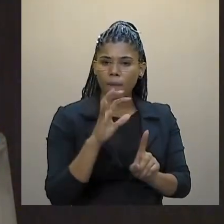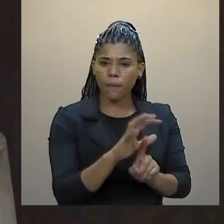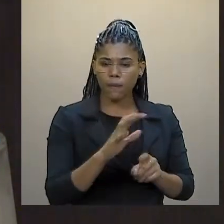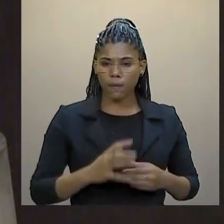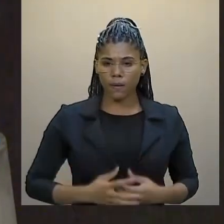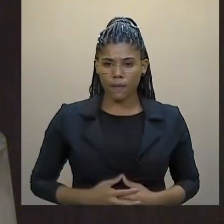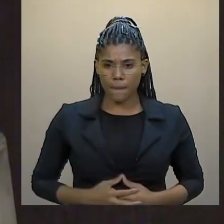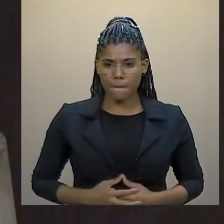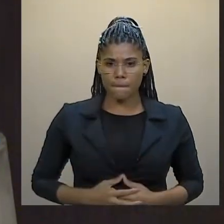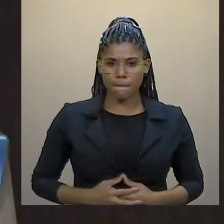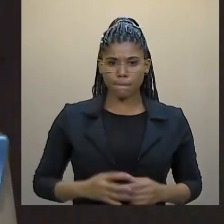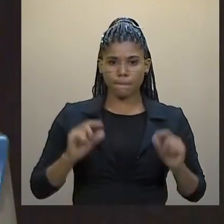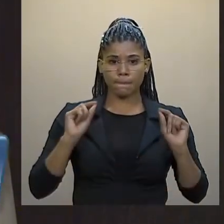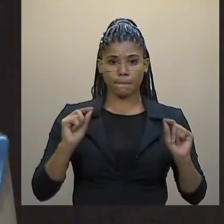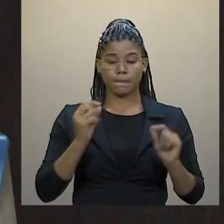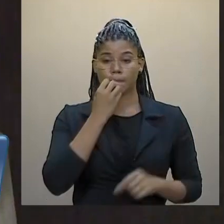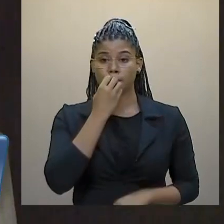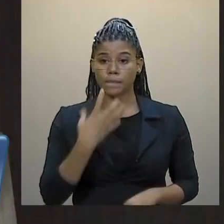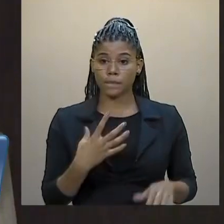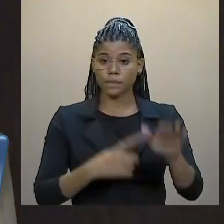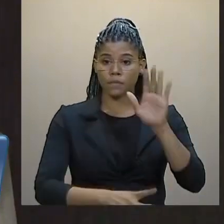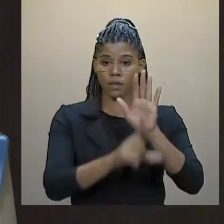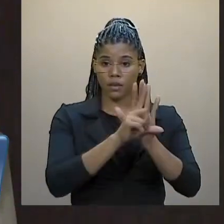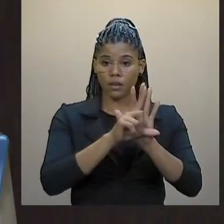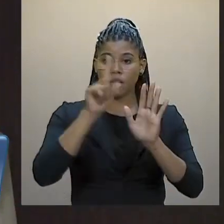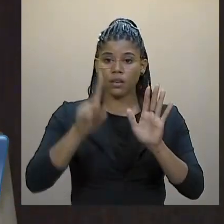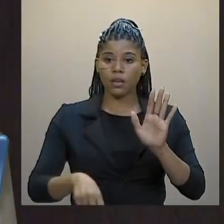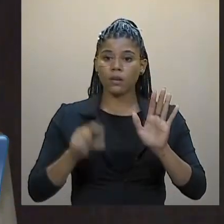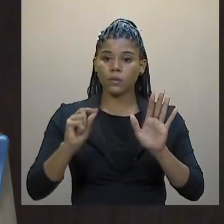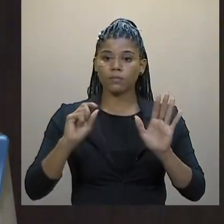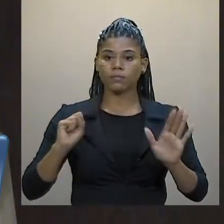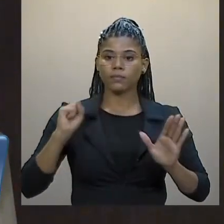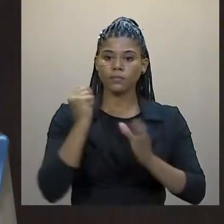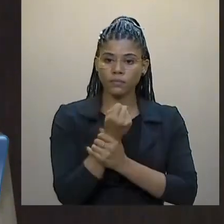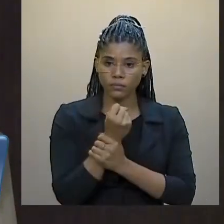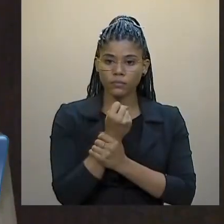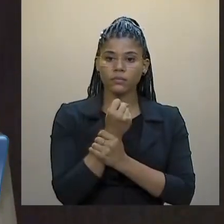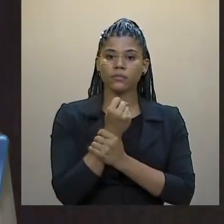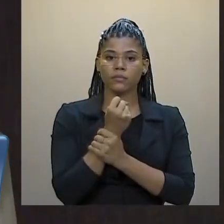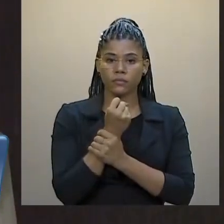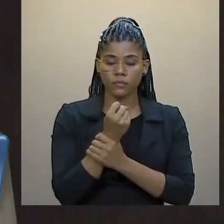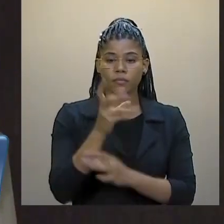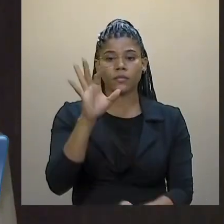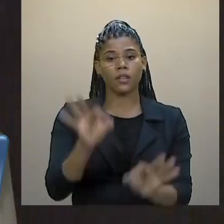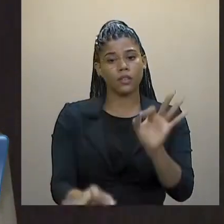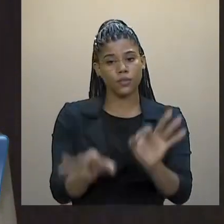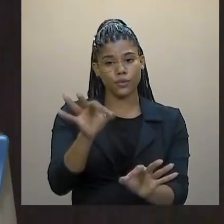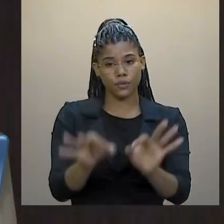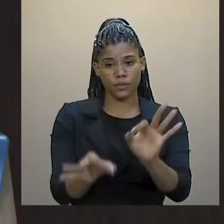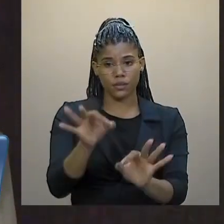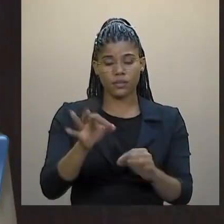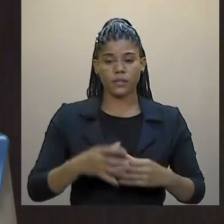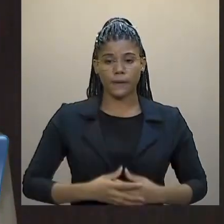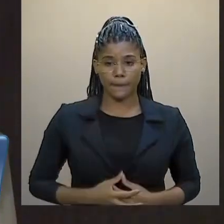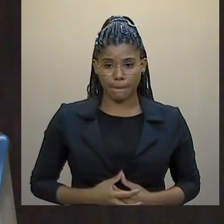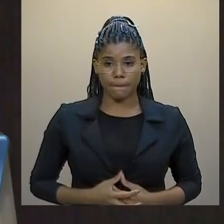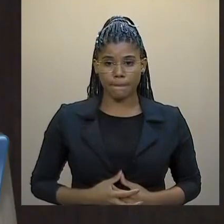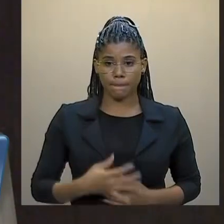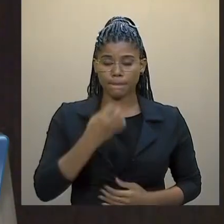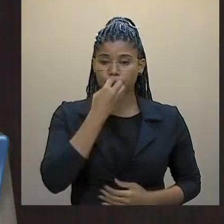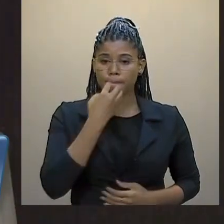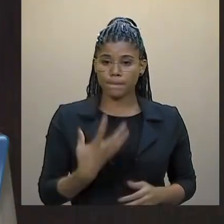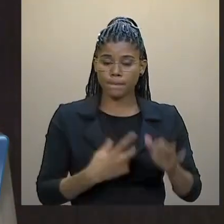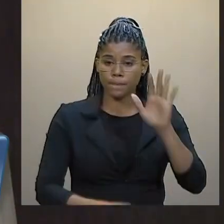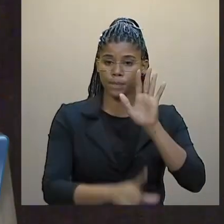A boa lei é a lei que resguarda o conteúdo de justiça. A boa lei